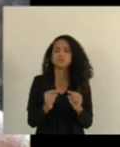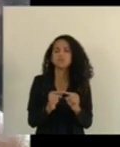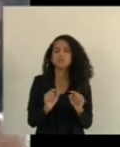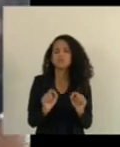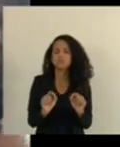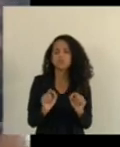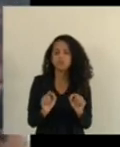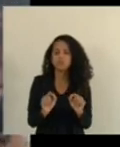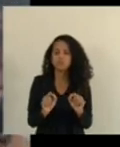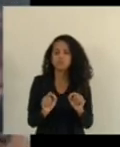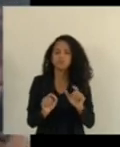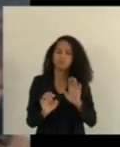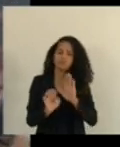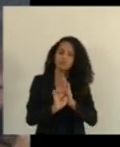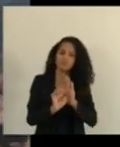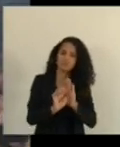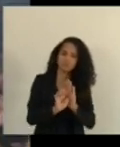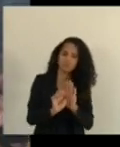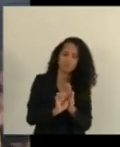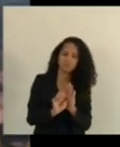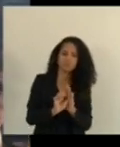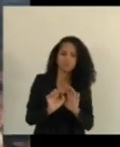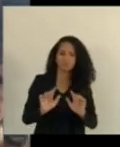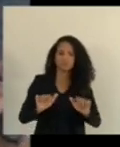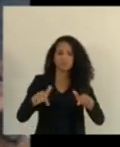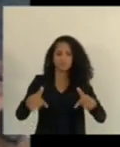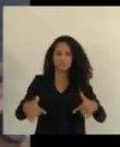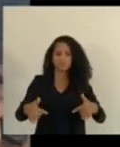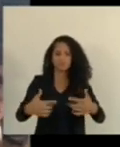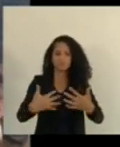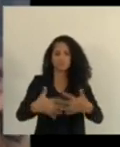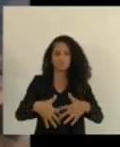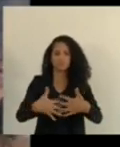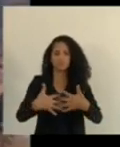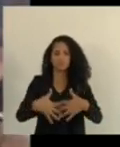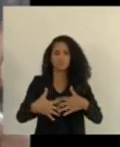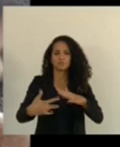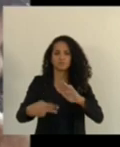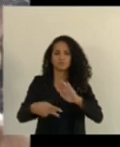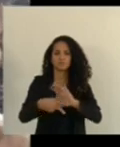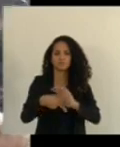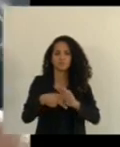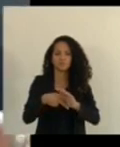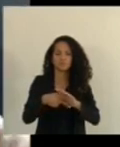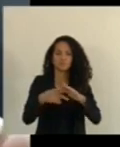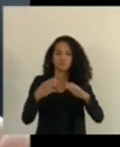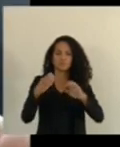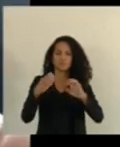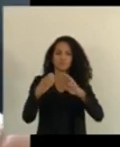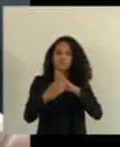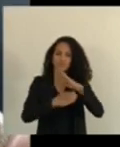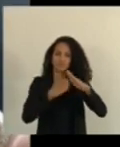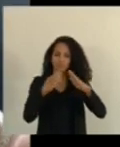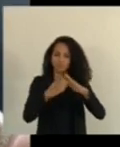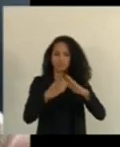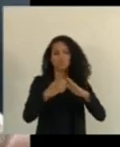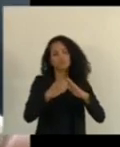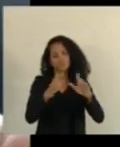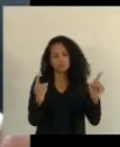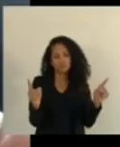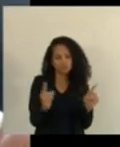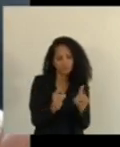estatuto e ao funcionamento de pequenas e microempresas. Isso é uma